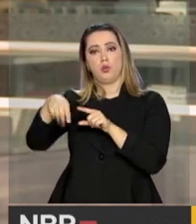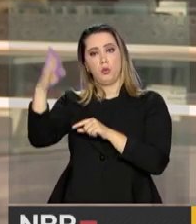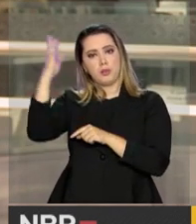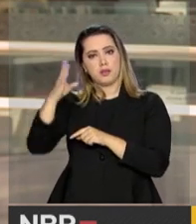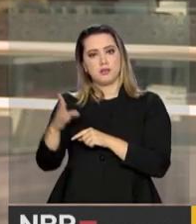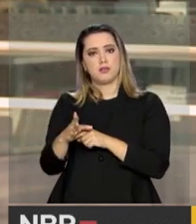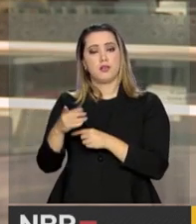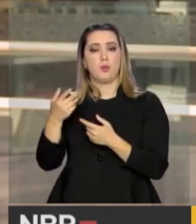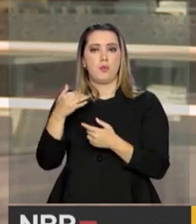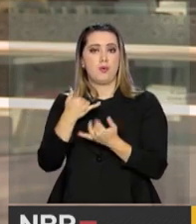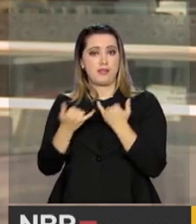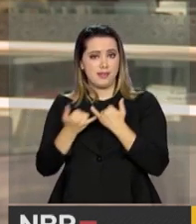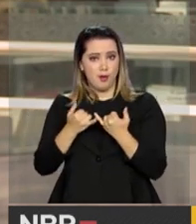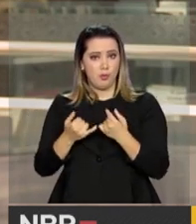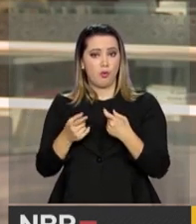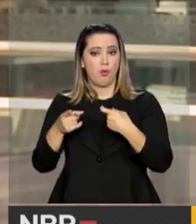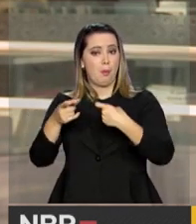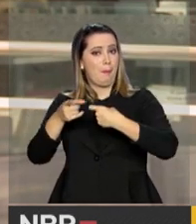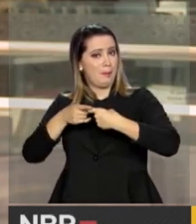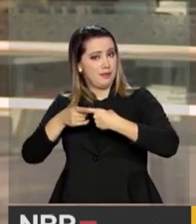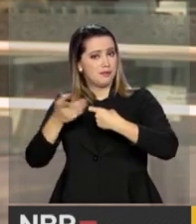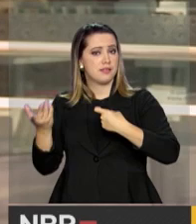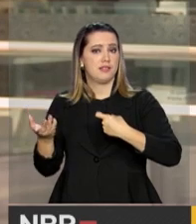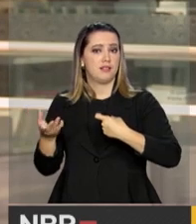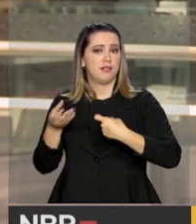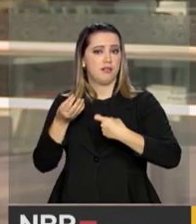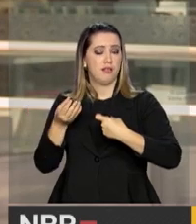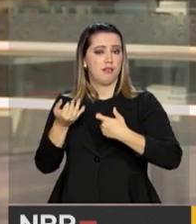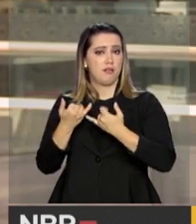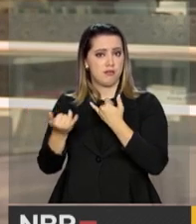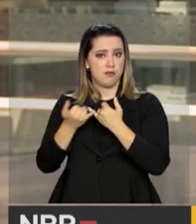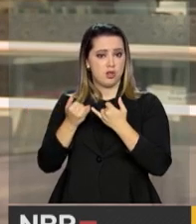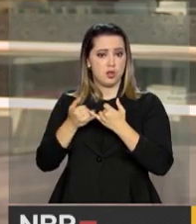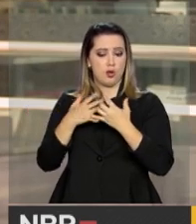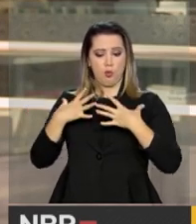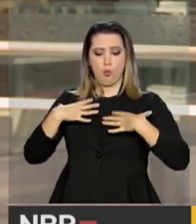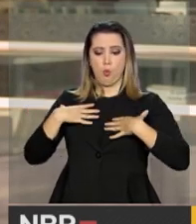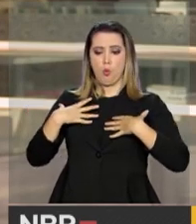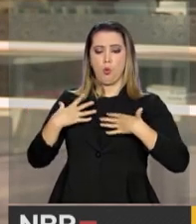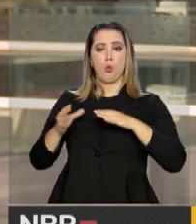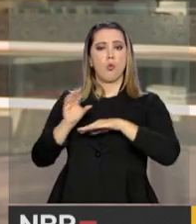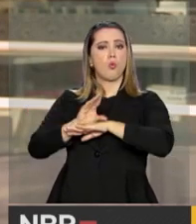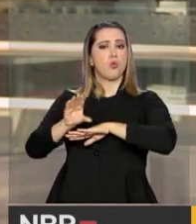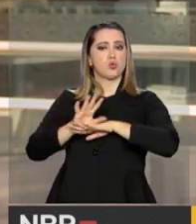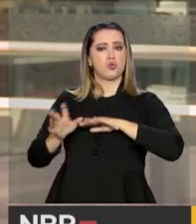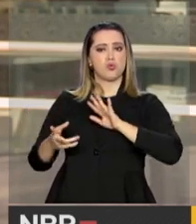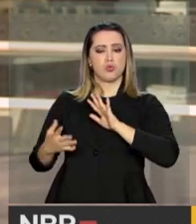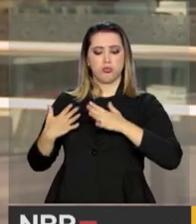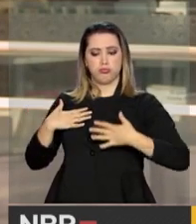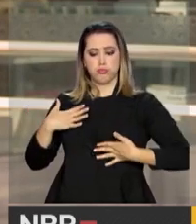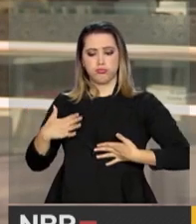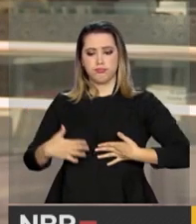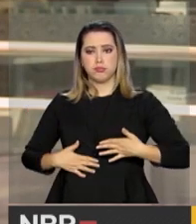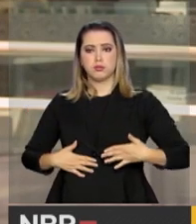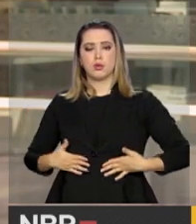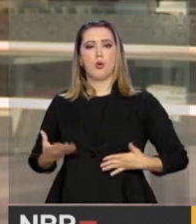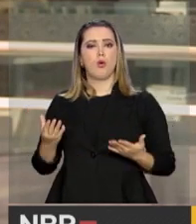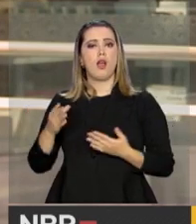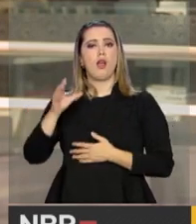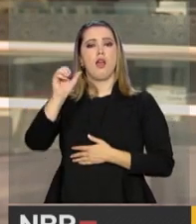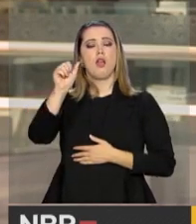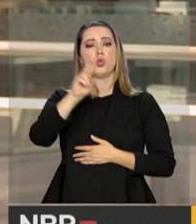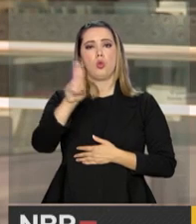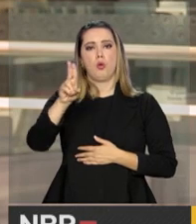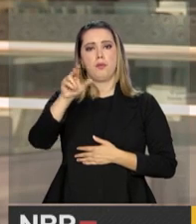medicina à distância. Um dos laboratórios que seria de anatomia, em função da necessidade de treinamento do